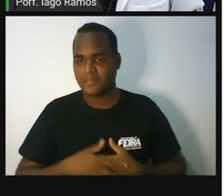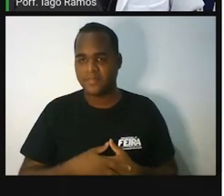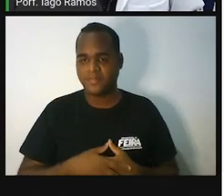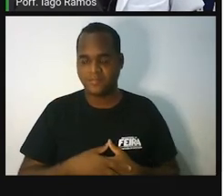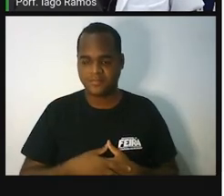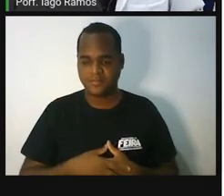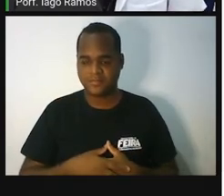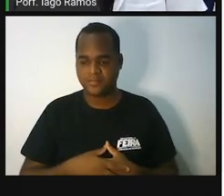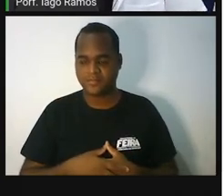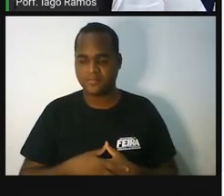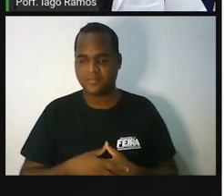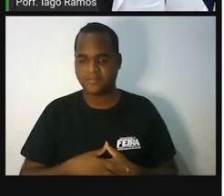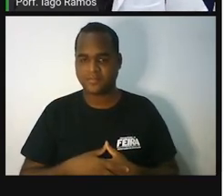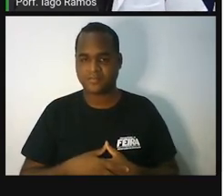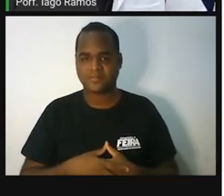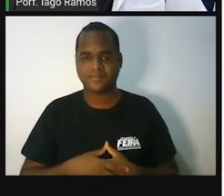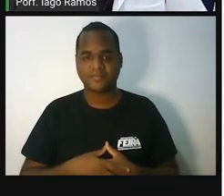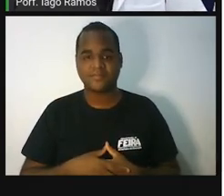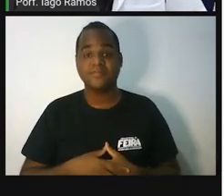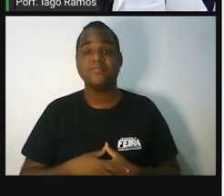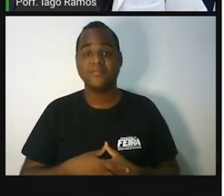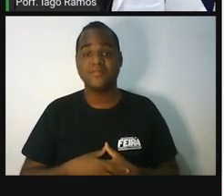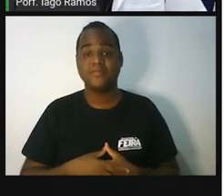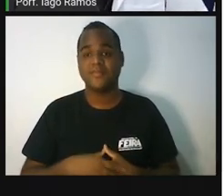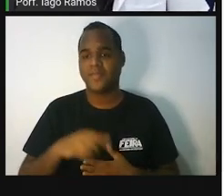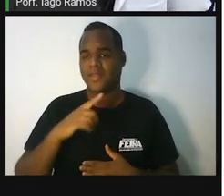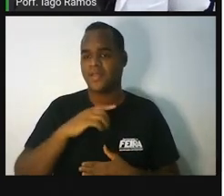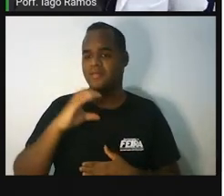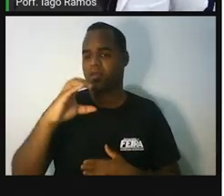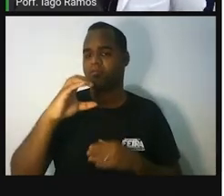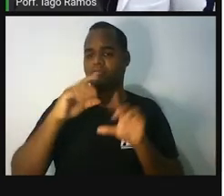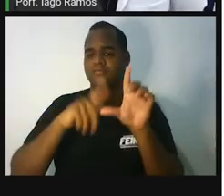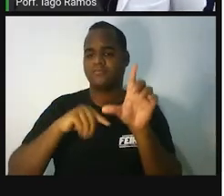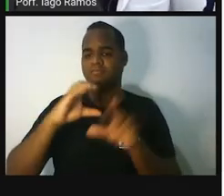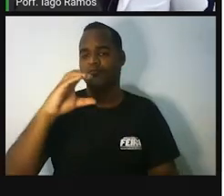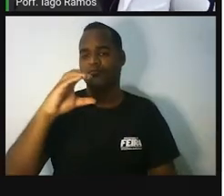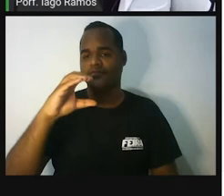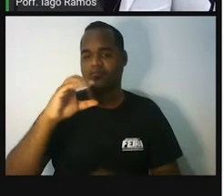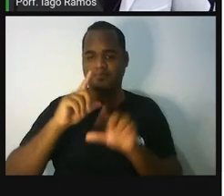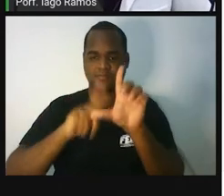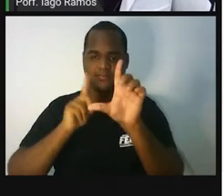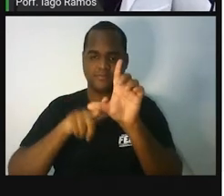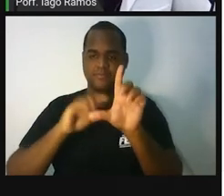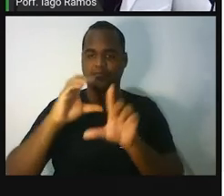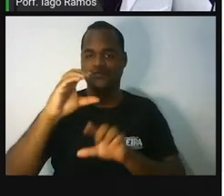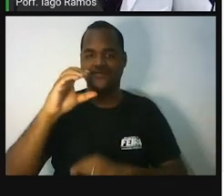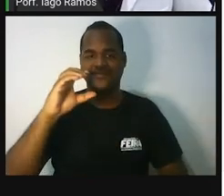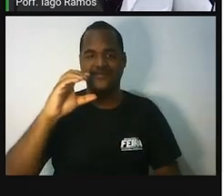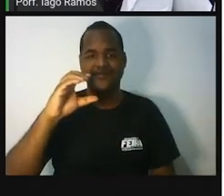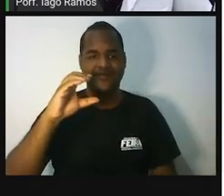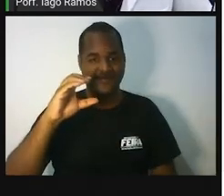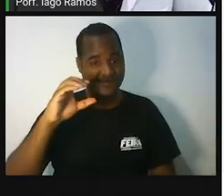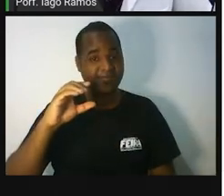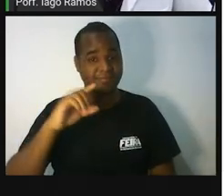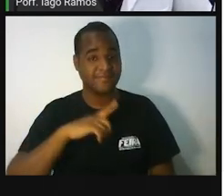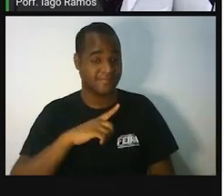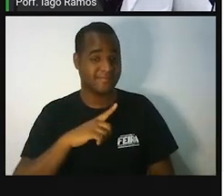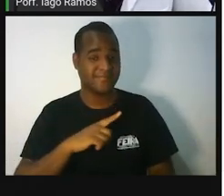Deixa eu ver. Eu vou chamar ele de C. C de calçado. Tá bom? Então, ó.